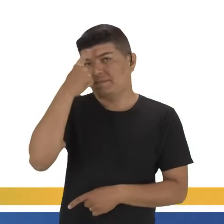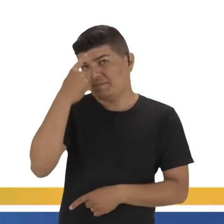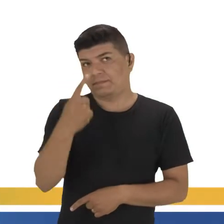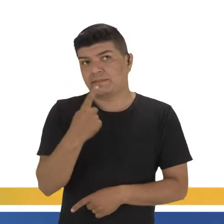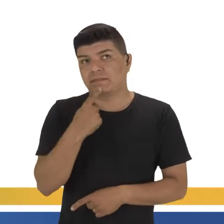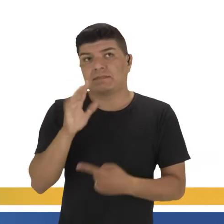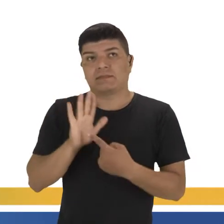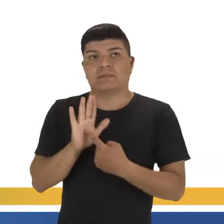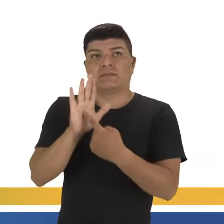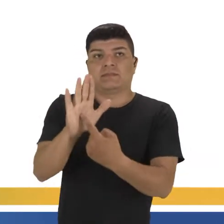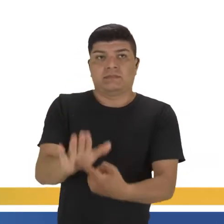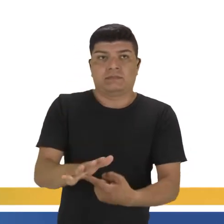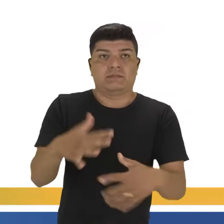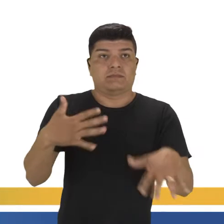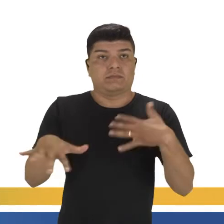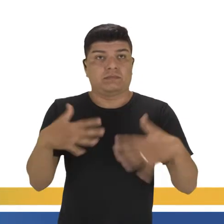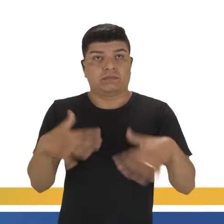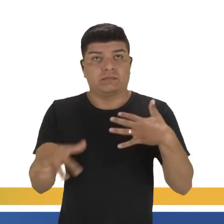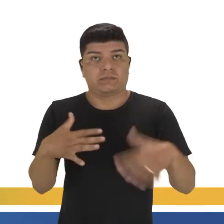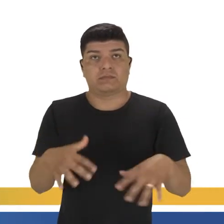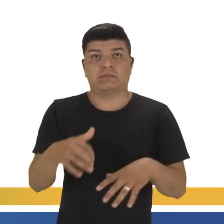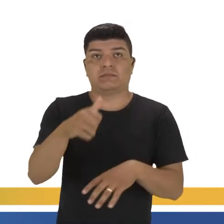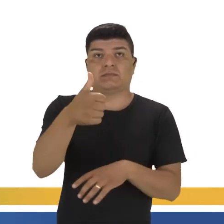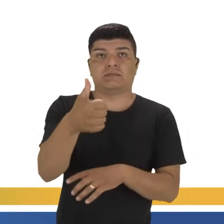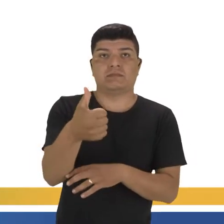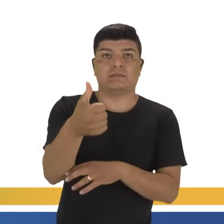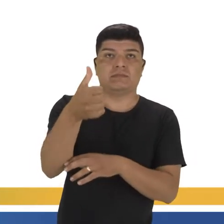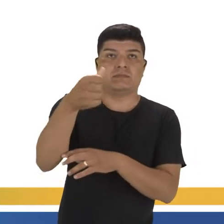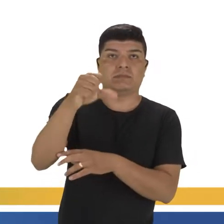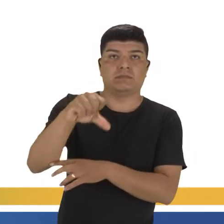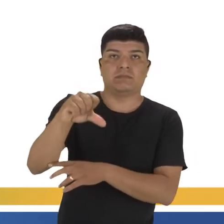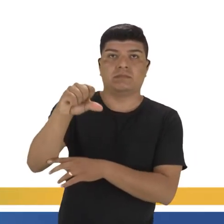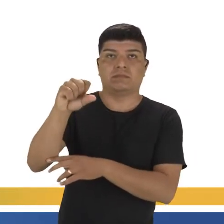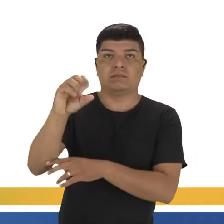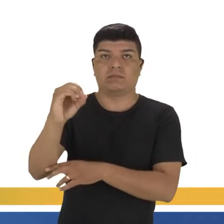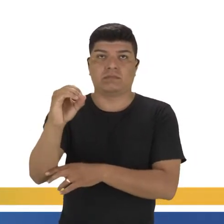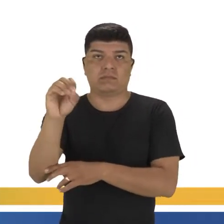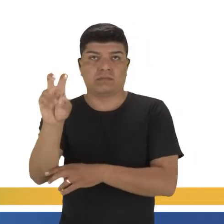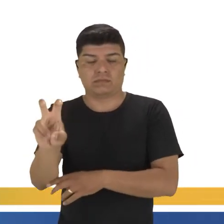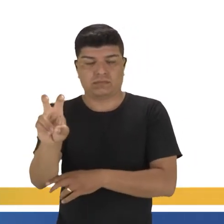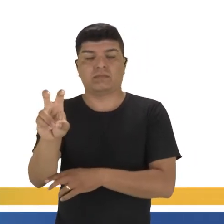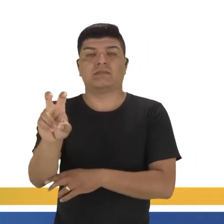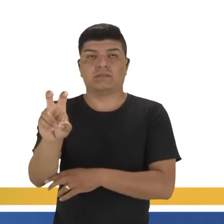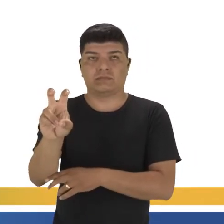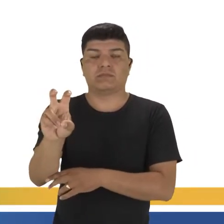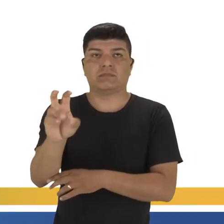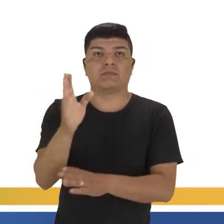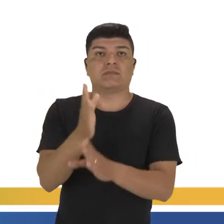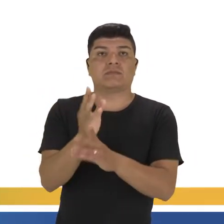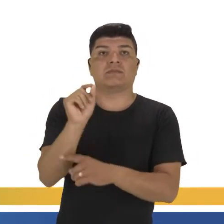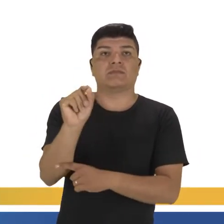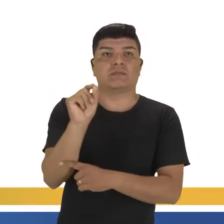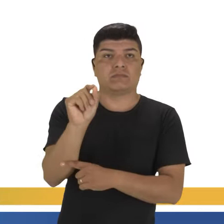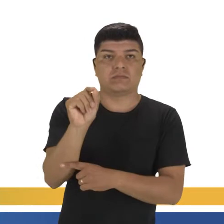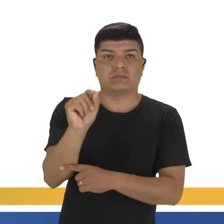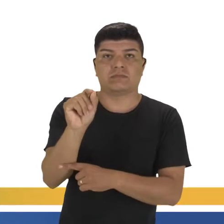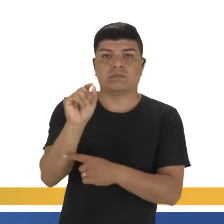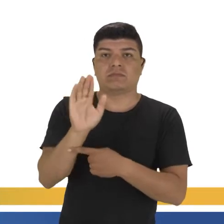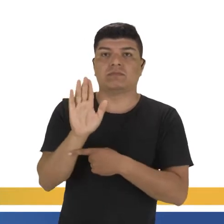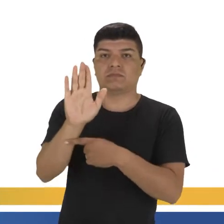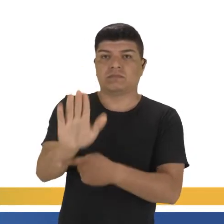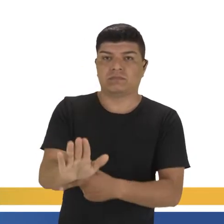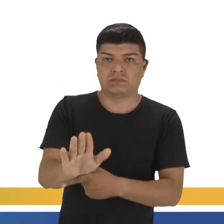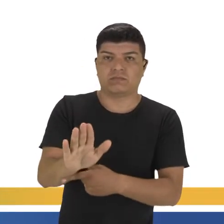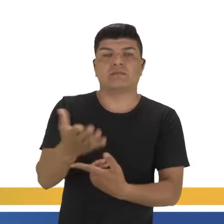imagem mostrando a manifestação de 1905. Essa manifestação, ela vai ser em prol, realmente, de